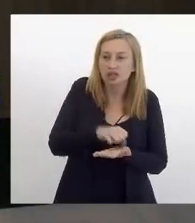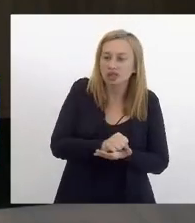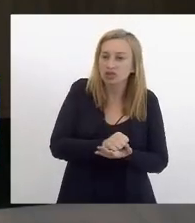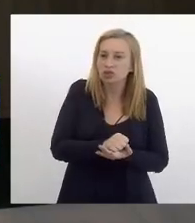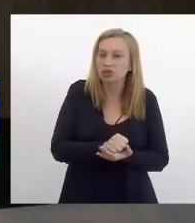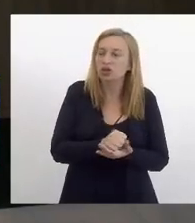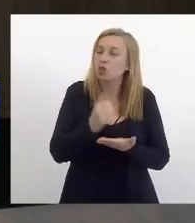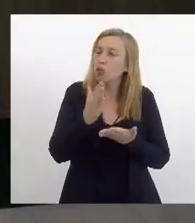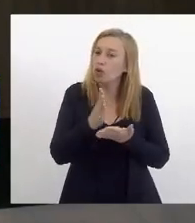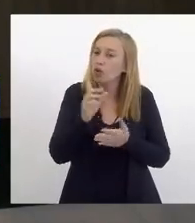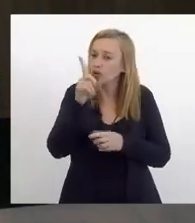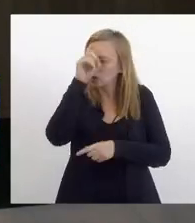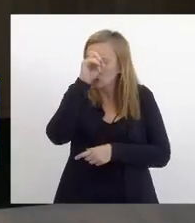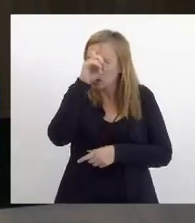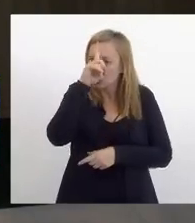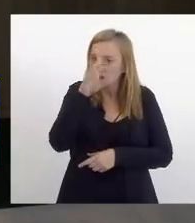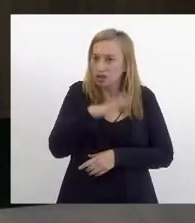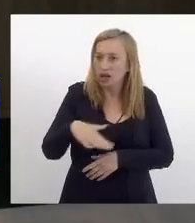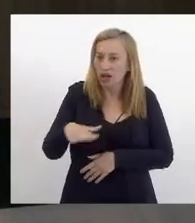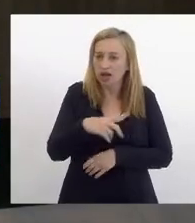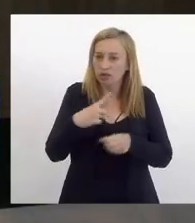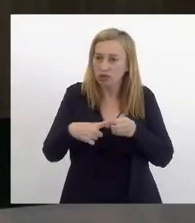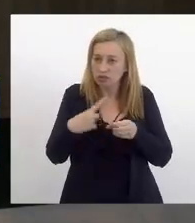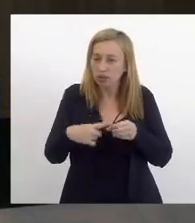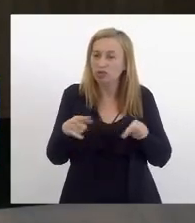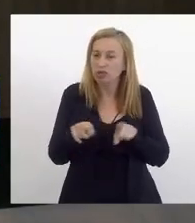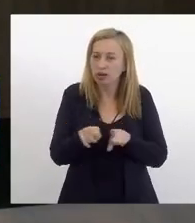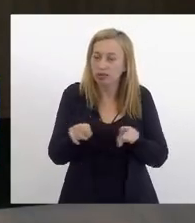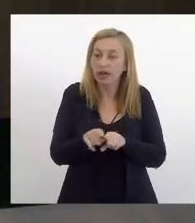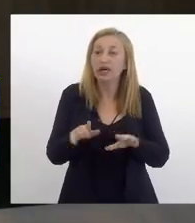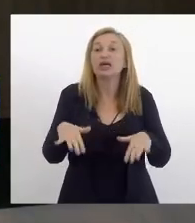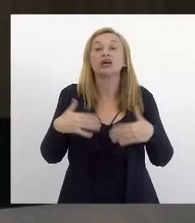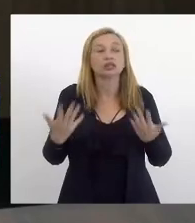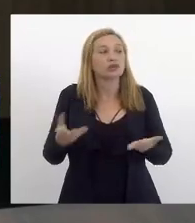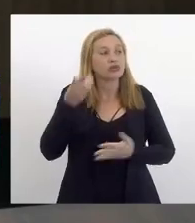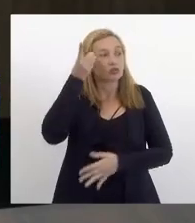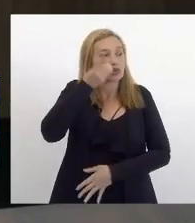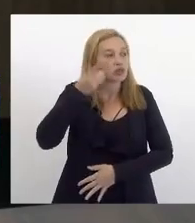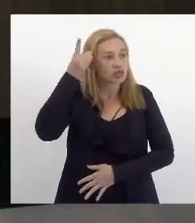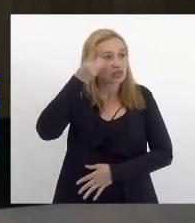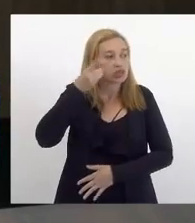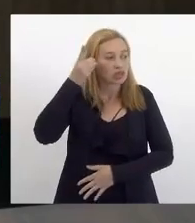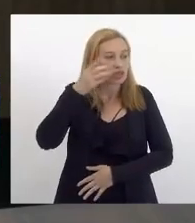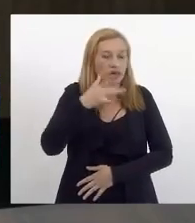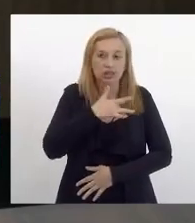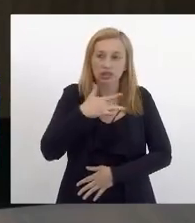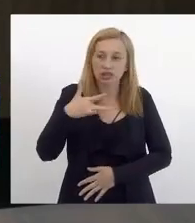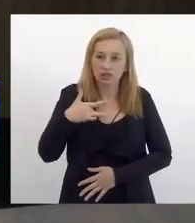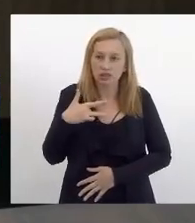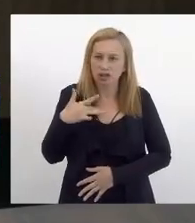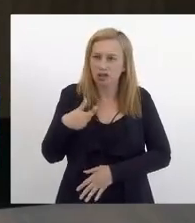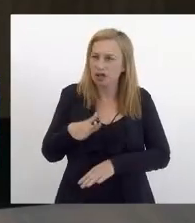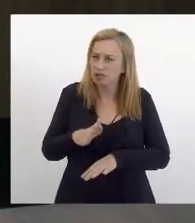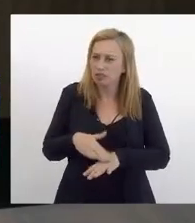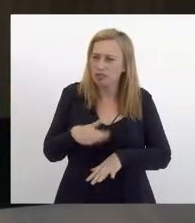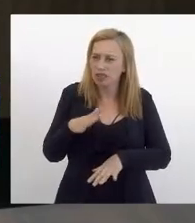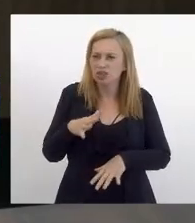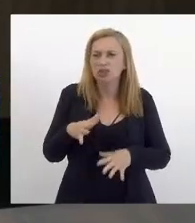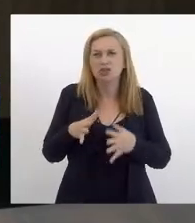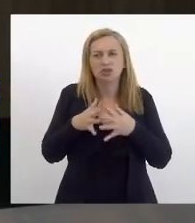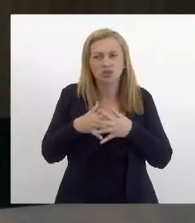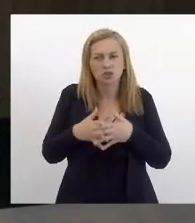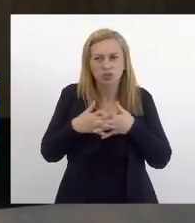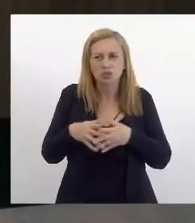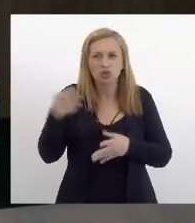hospitais da rede municipal então deputados a saúde é muito mais complexa